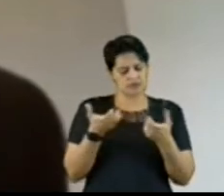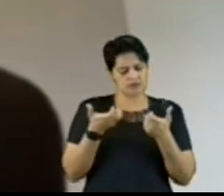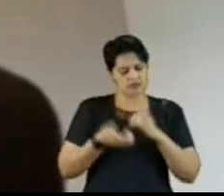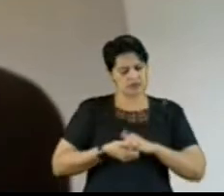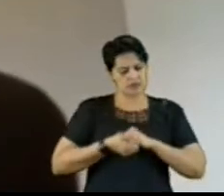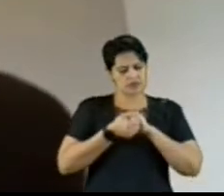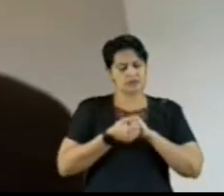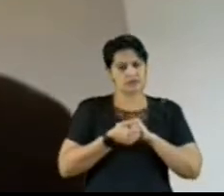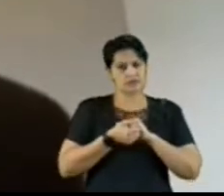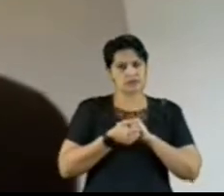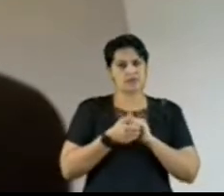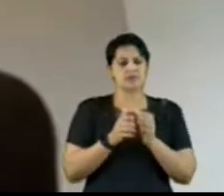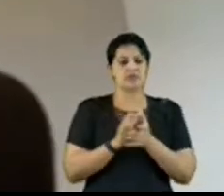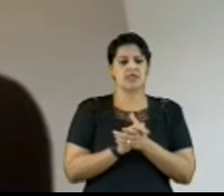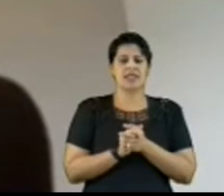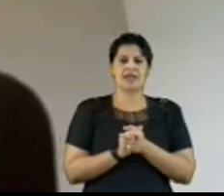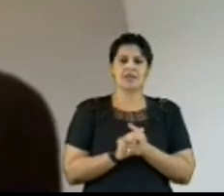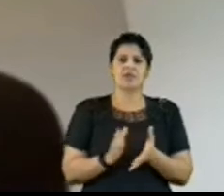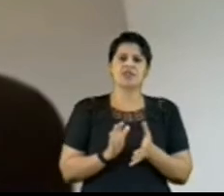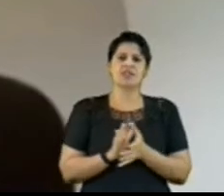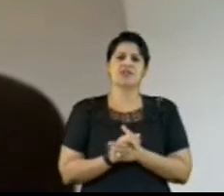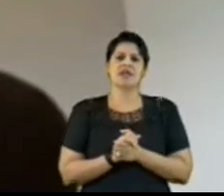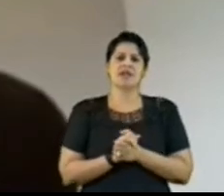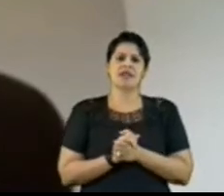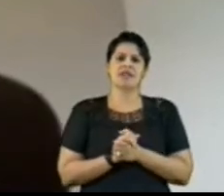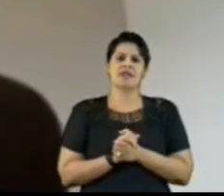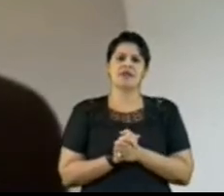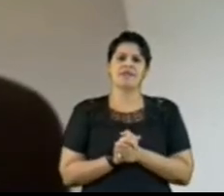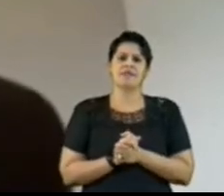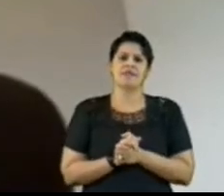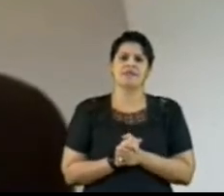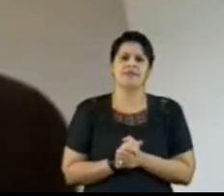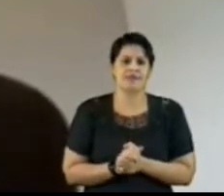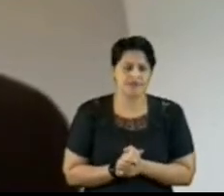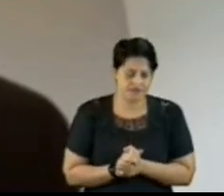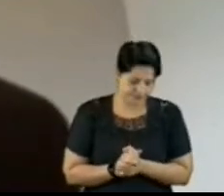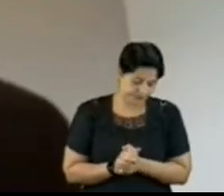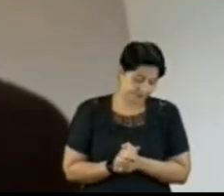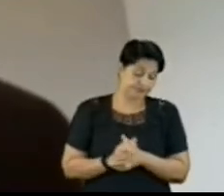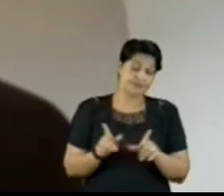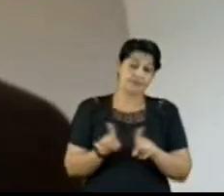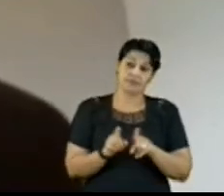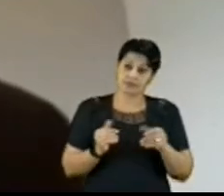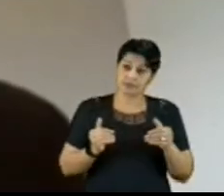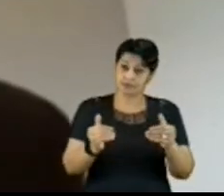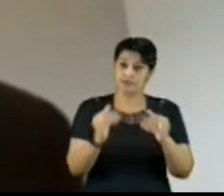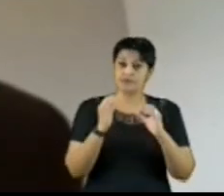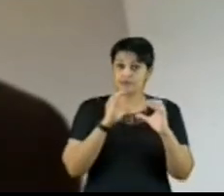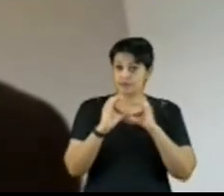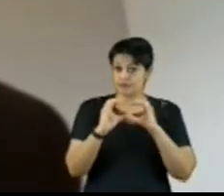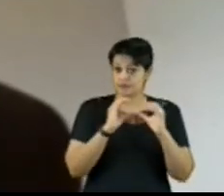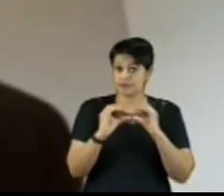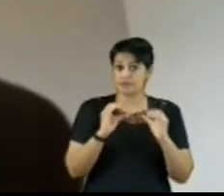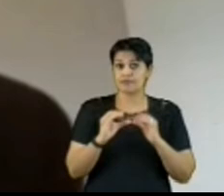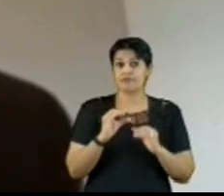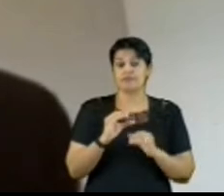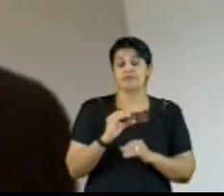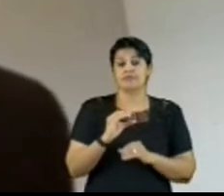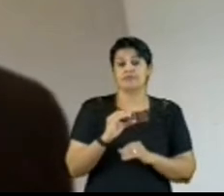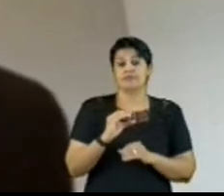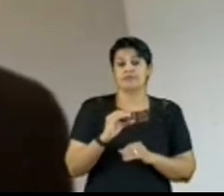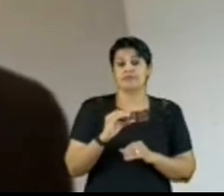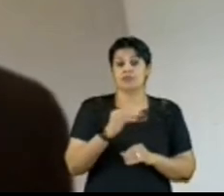aos técnicos do Ministério das Comunicações, ao ministro Fábio Faria